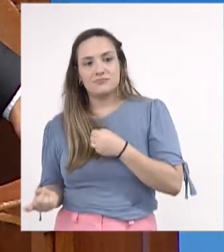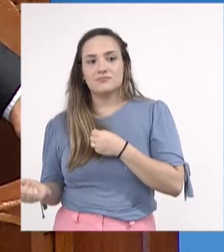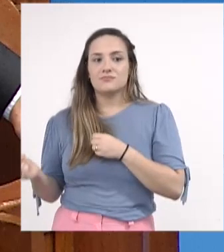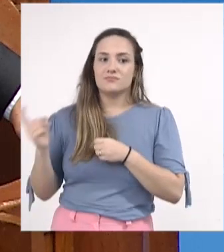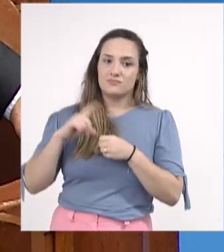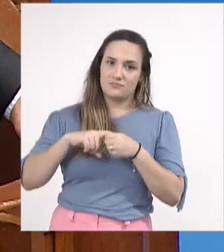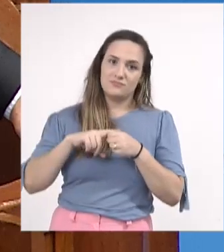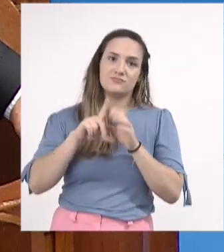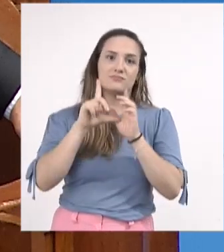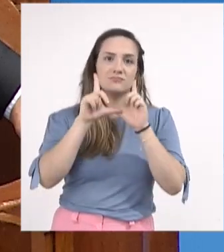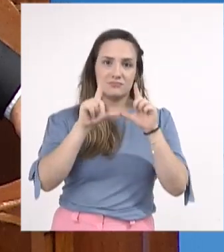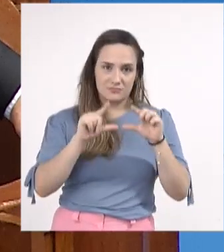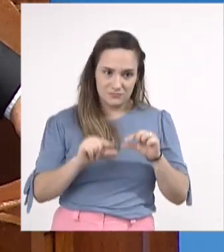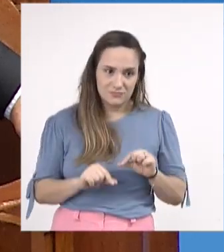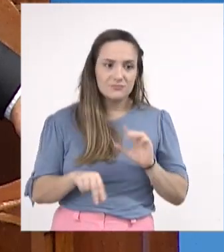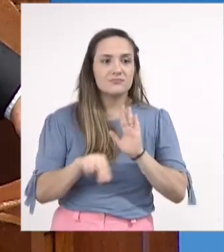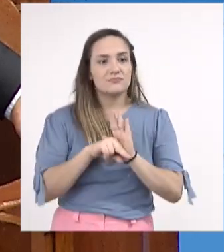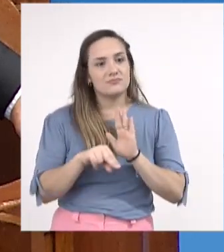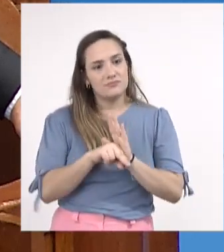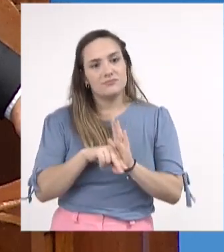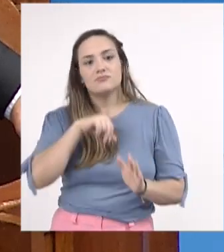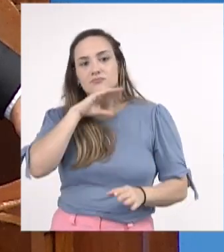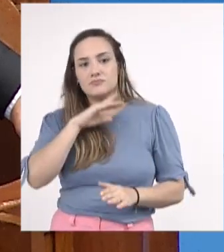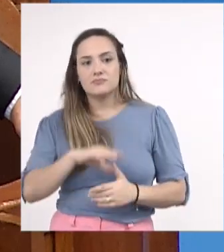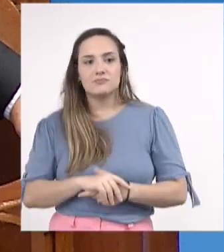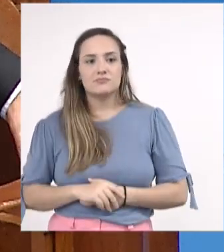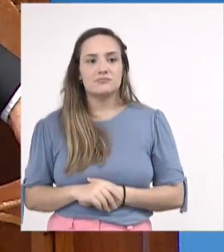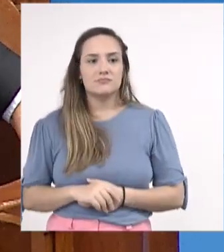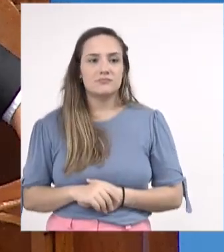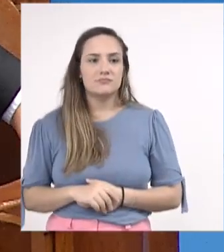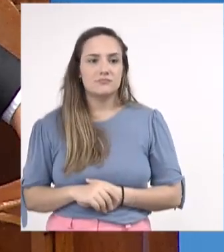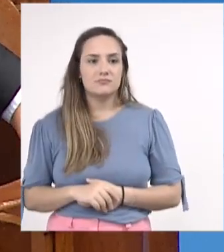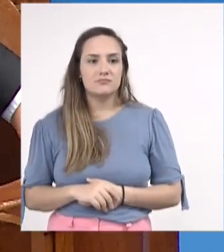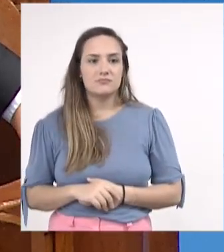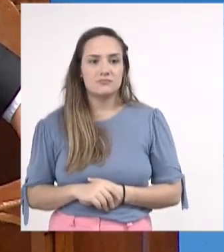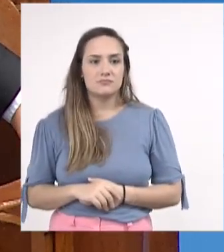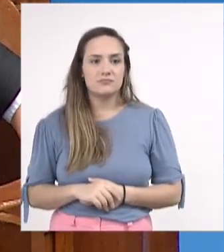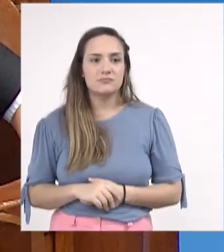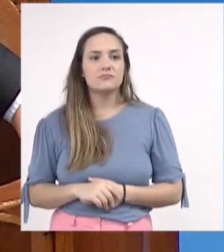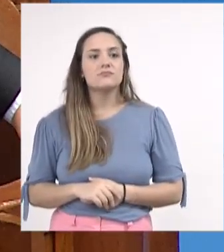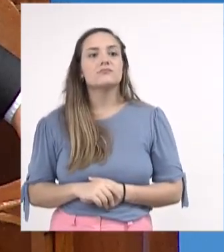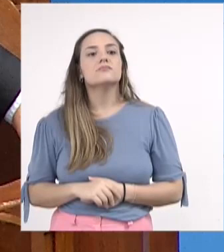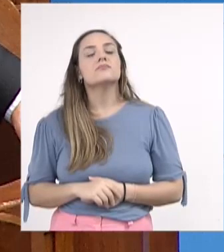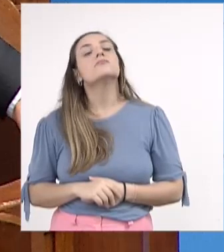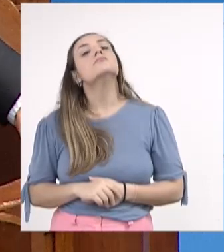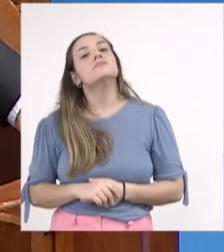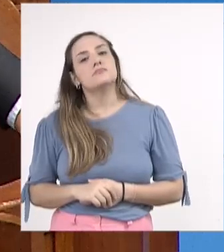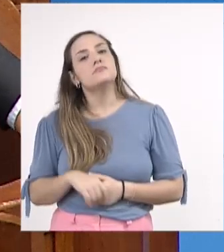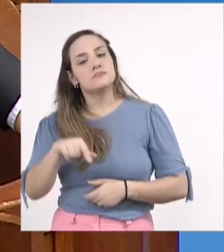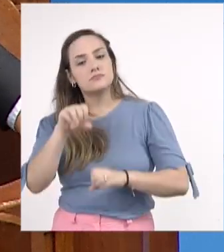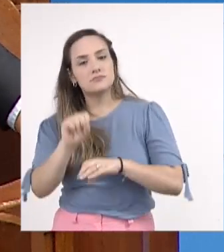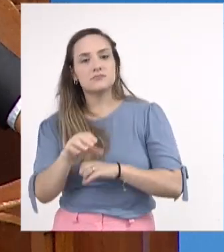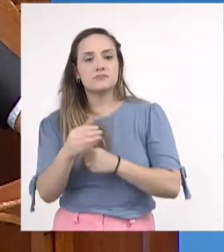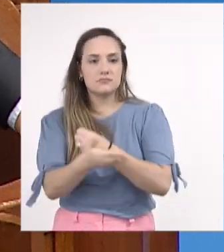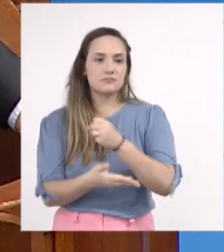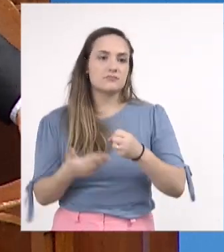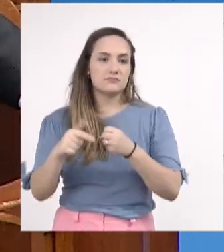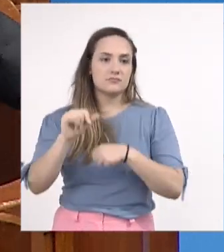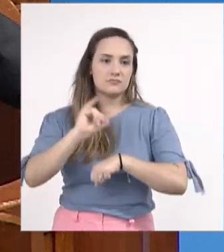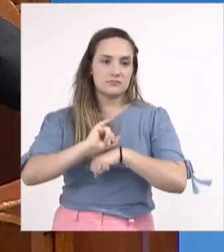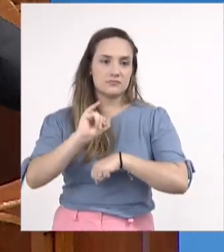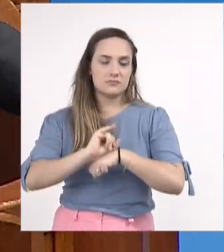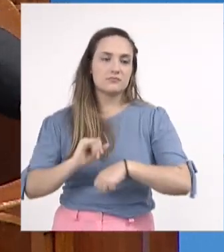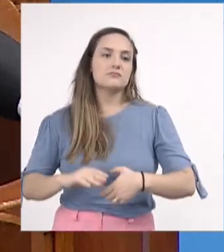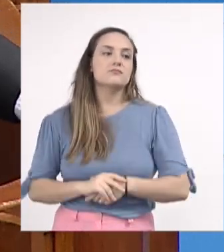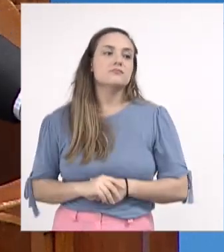avaliação de 2013 da educação básica aqui na capital.